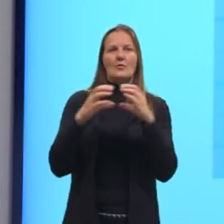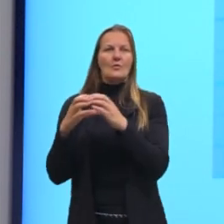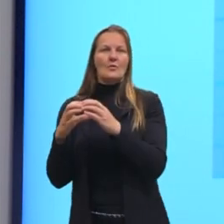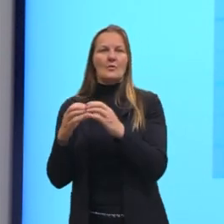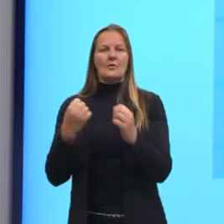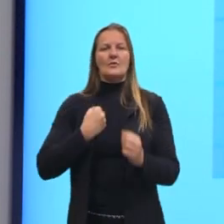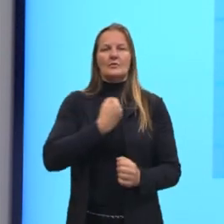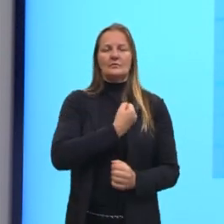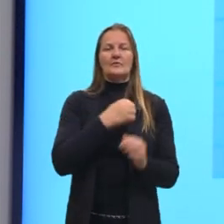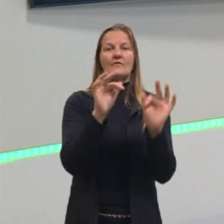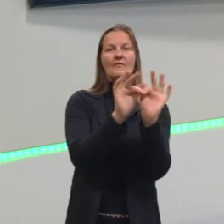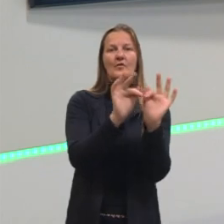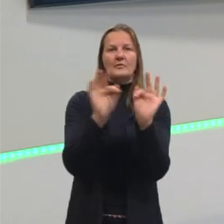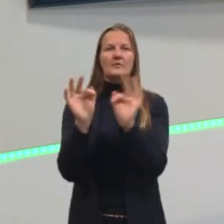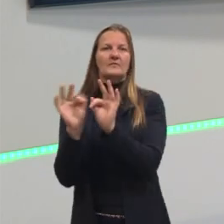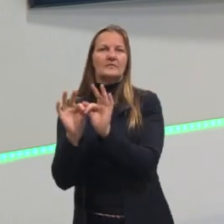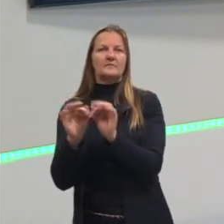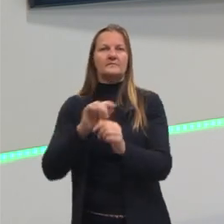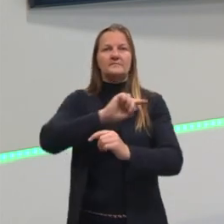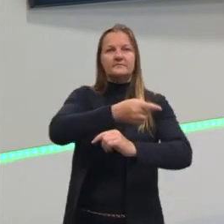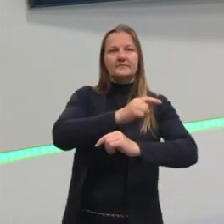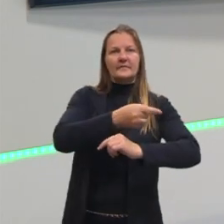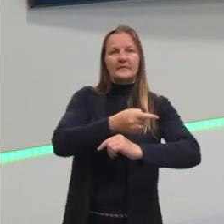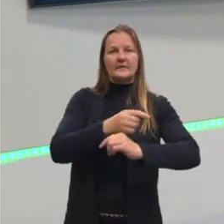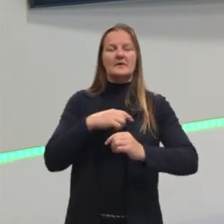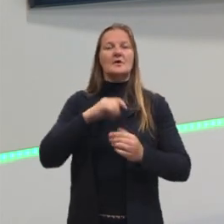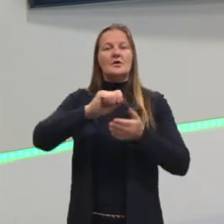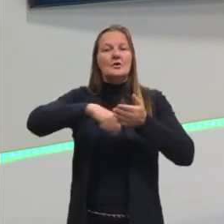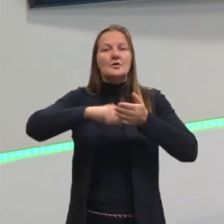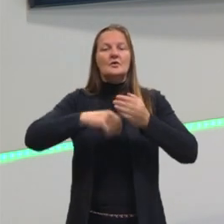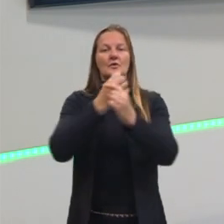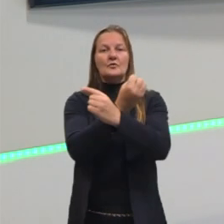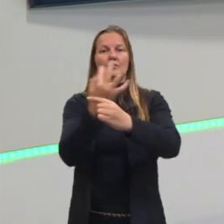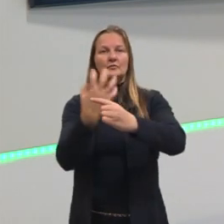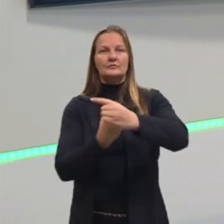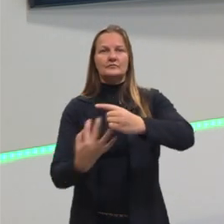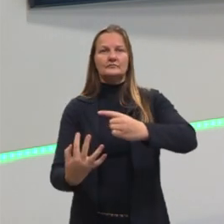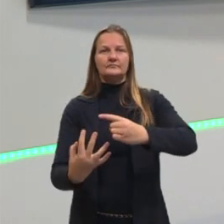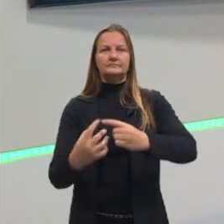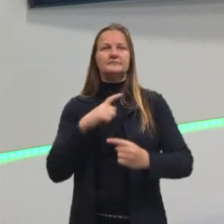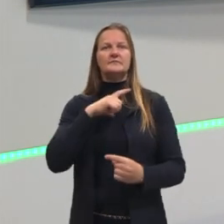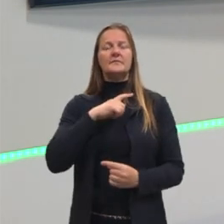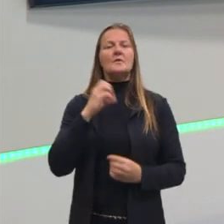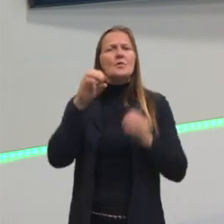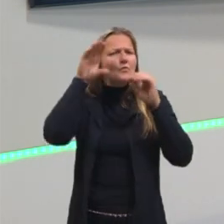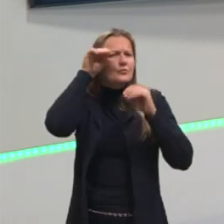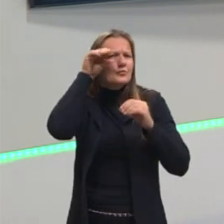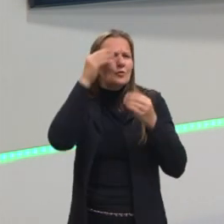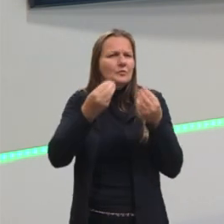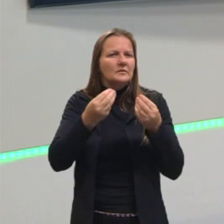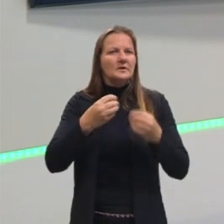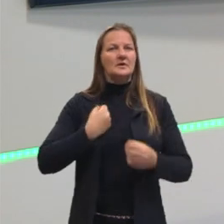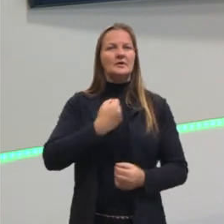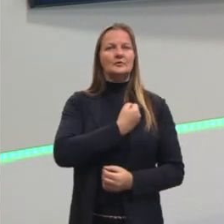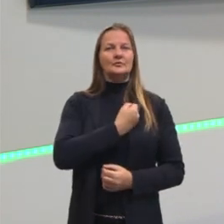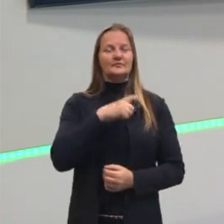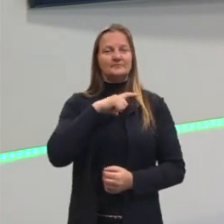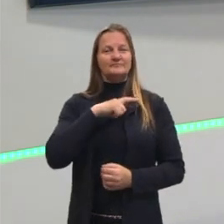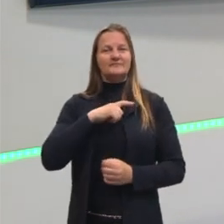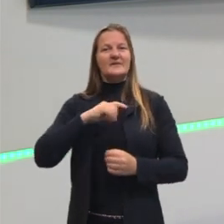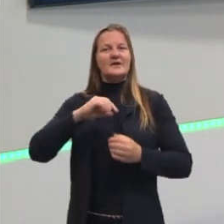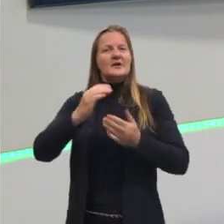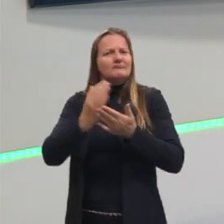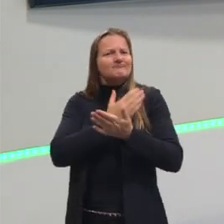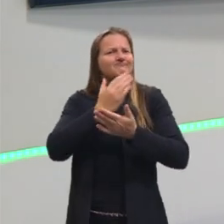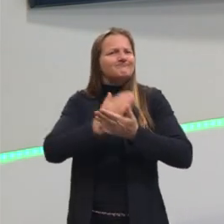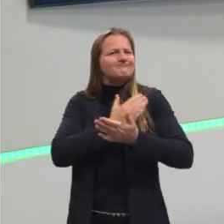Nós temos um número com vírgula, e se eu quero escrever ele na forma de uma fração, eu vou observar o número que eu tenho, mas eu vou eliminar todos